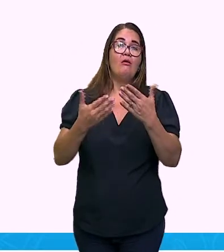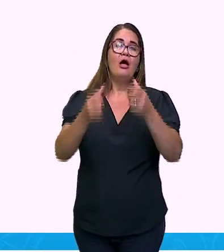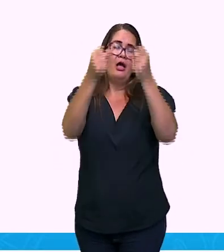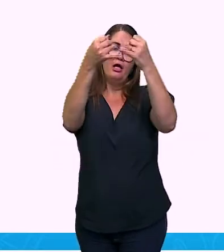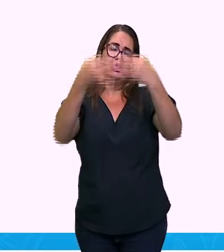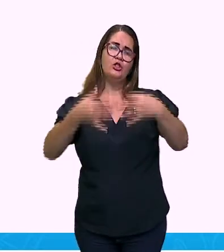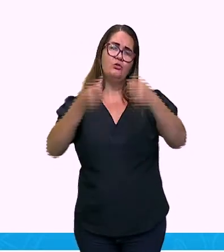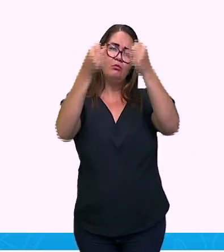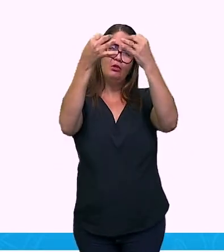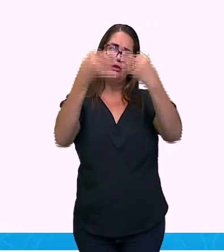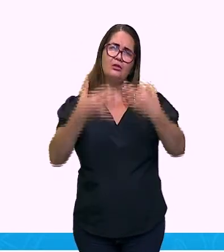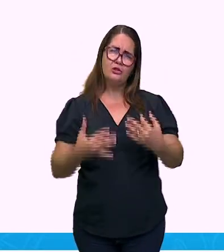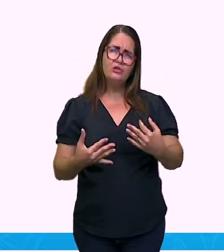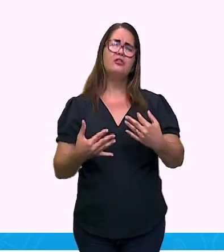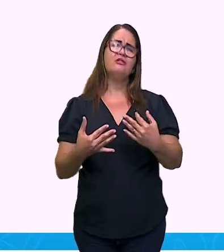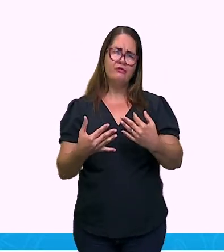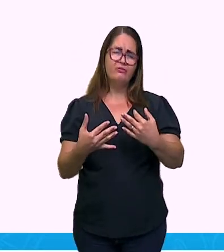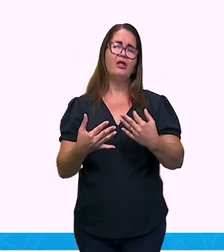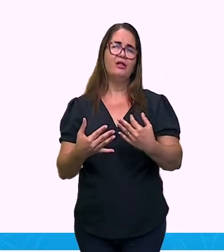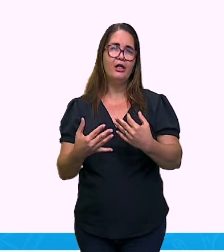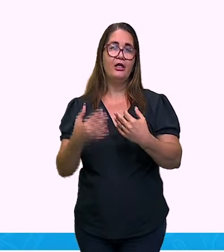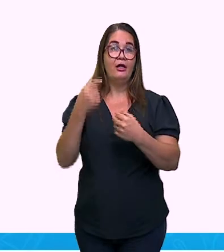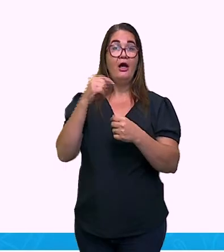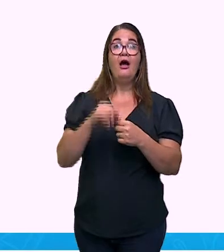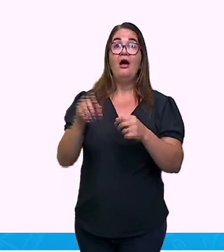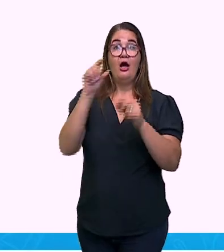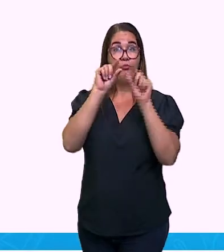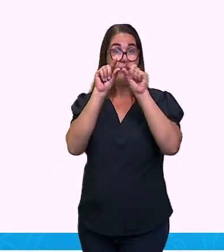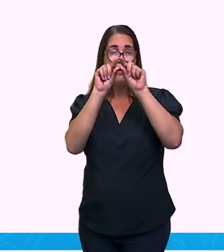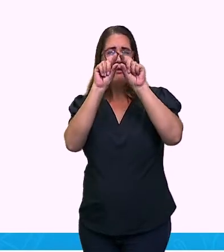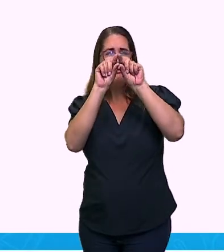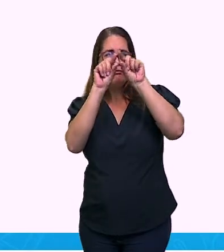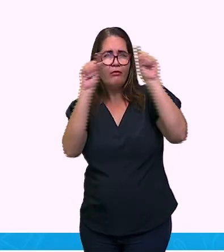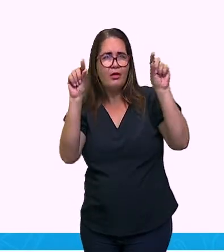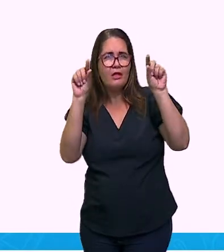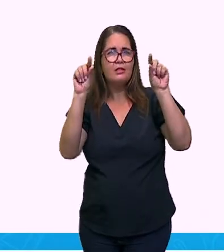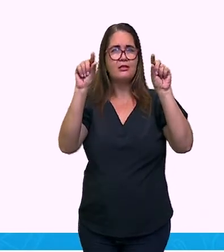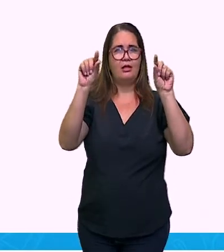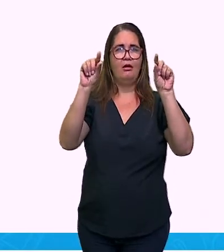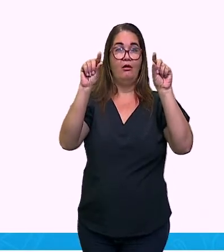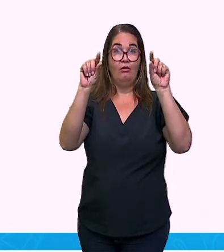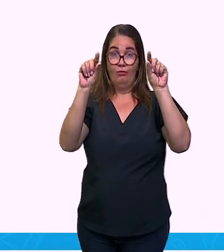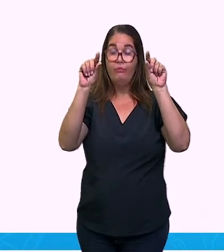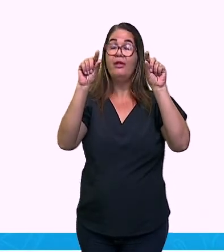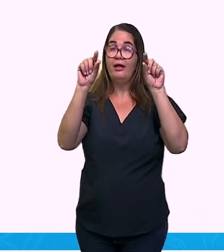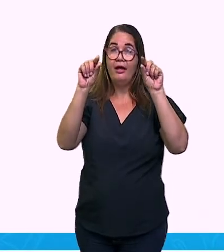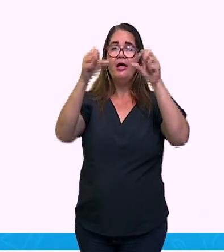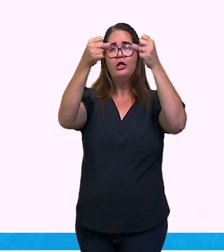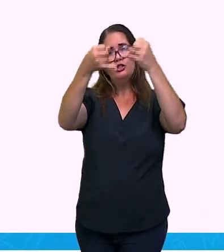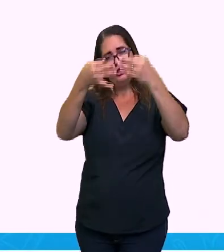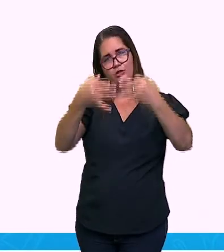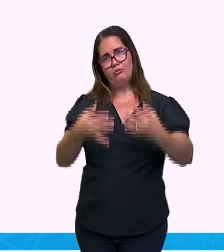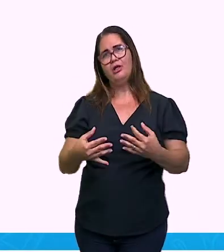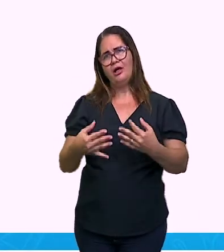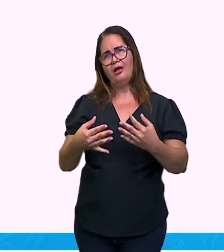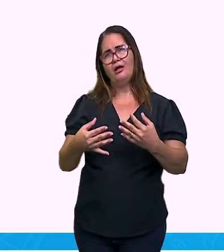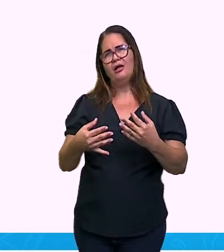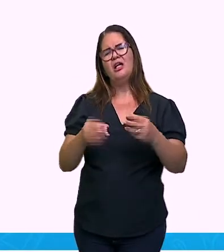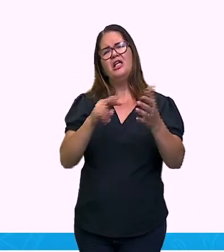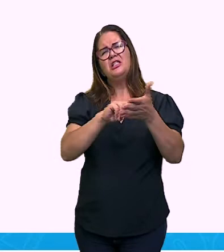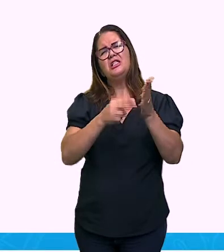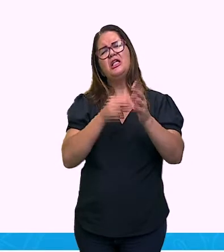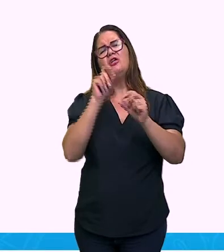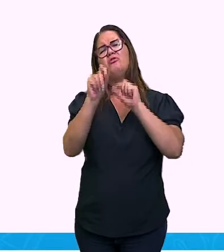Explicativa. Isso mesmo. Nossa, mas o que esse nome explicativo quer dizer? Até parece que vocês não sabem que é uma